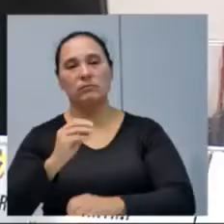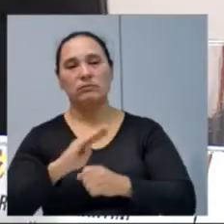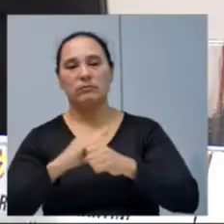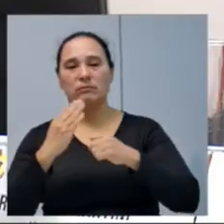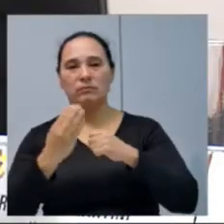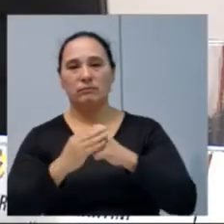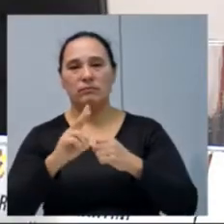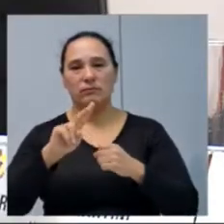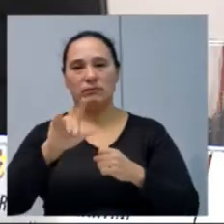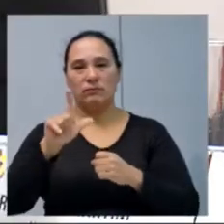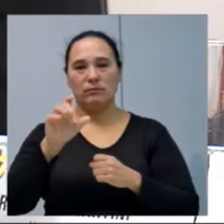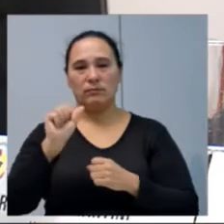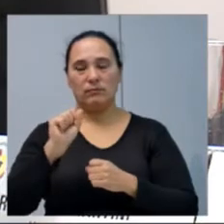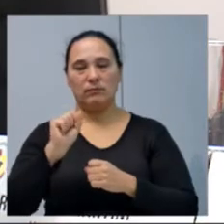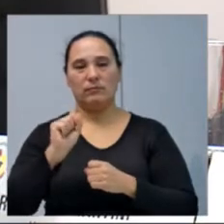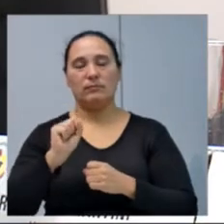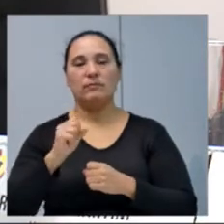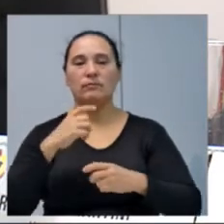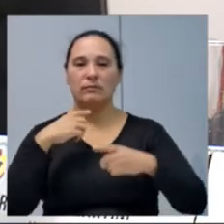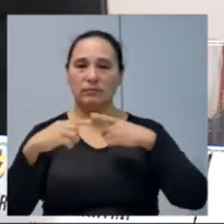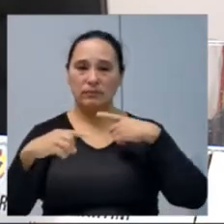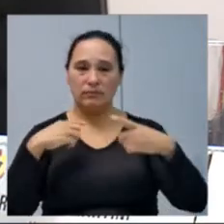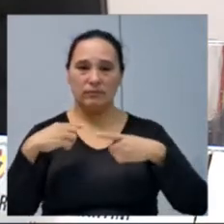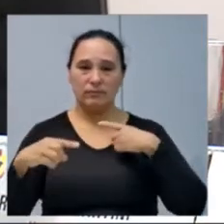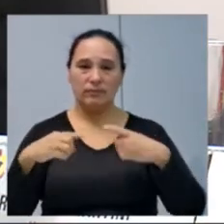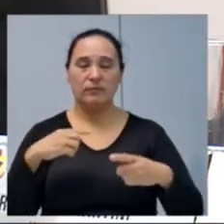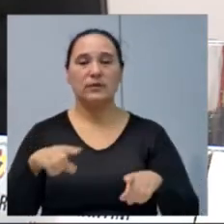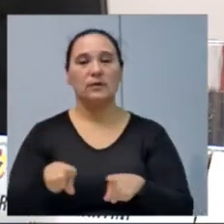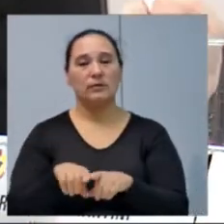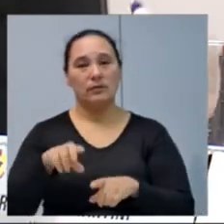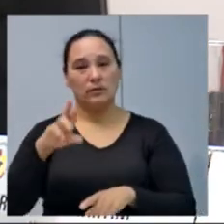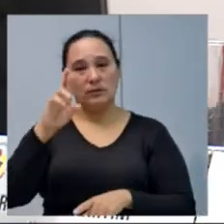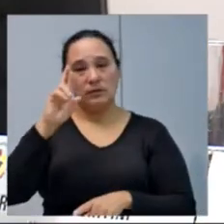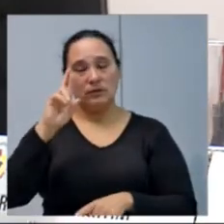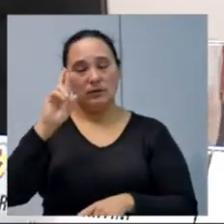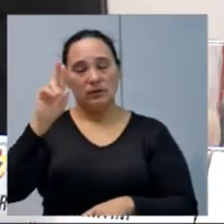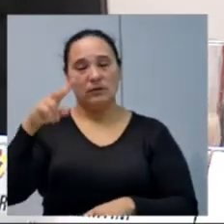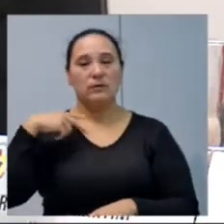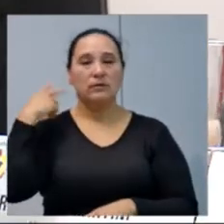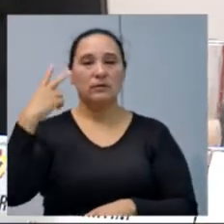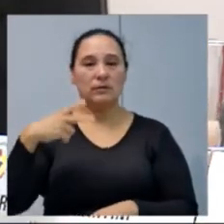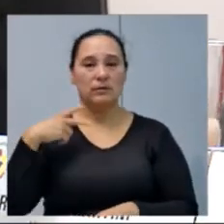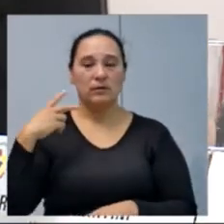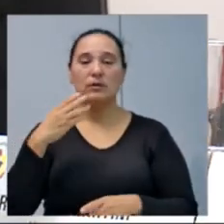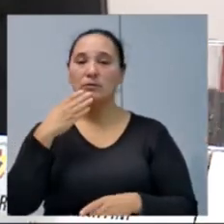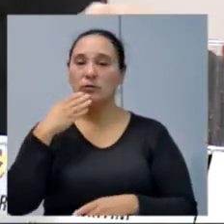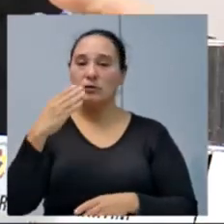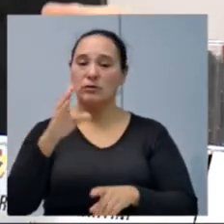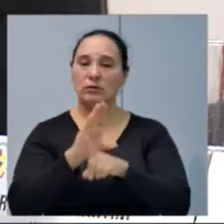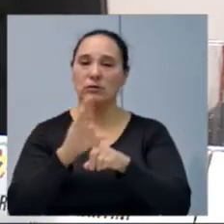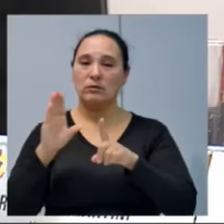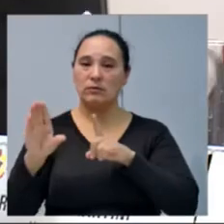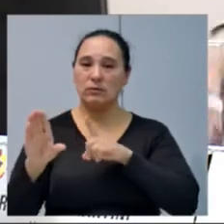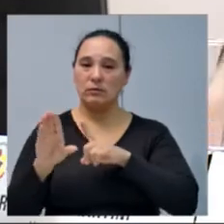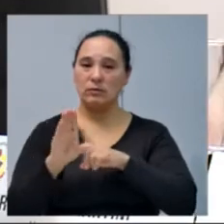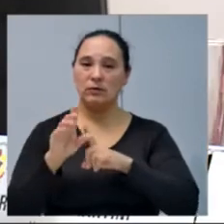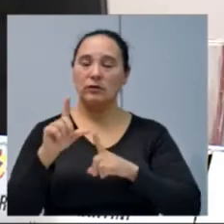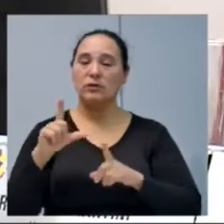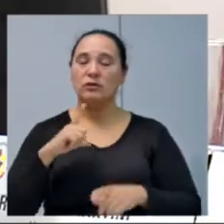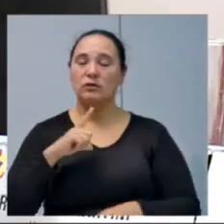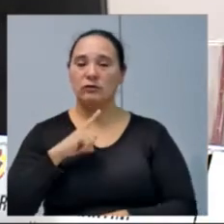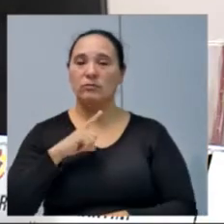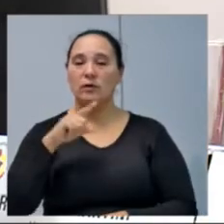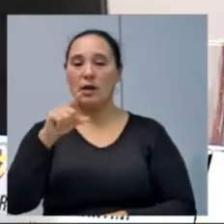A indicação está em discussão. Também, senhores vereadores, se é um pedido da comunidade local, nós estivemos,